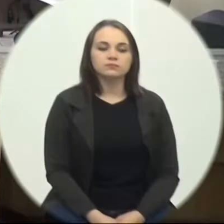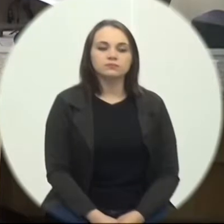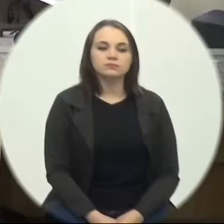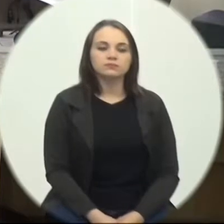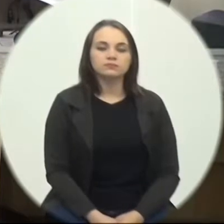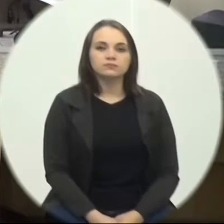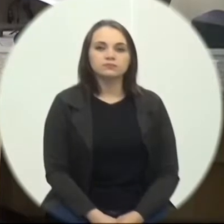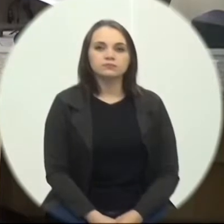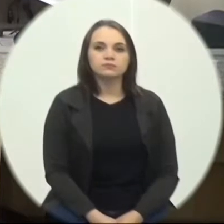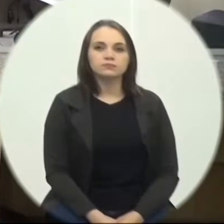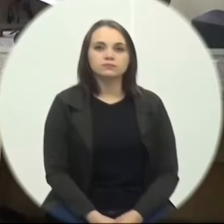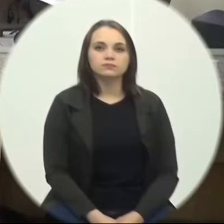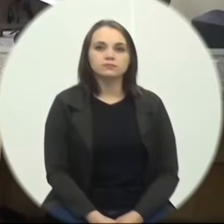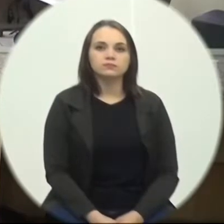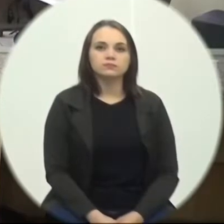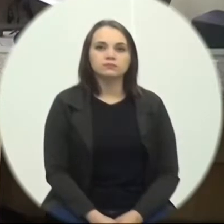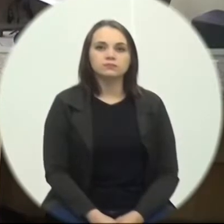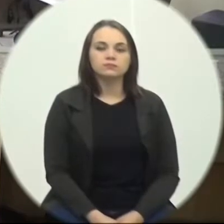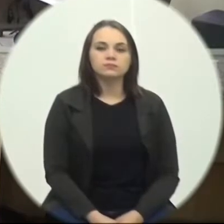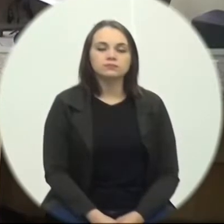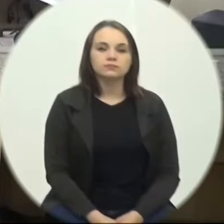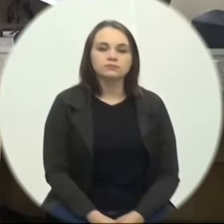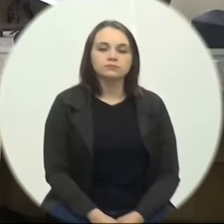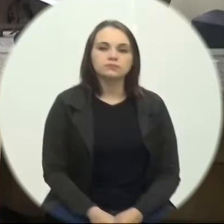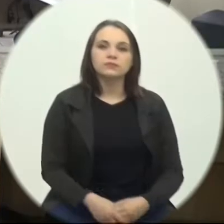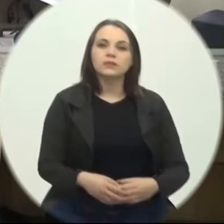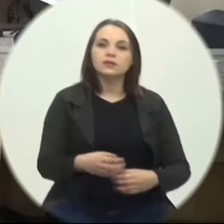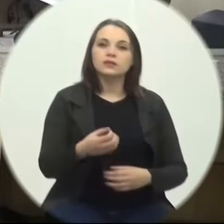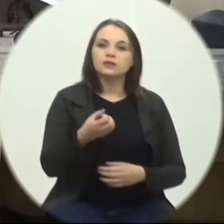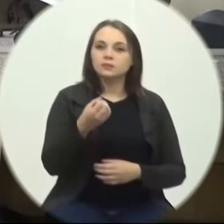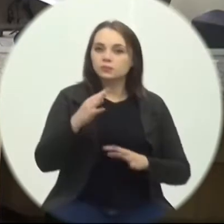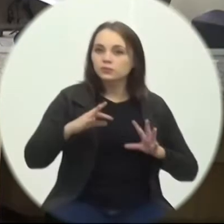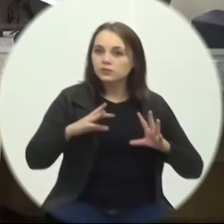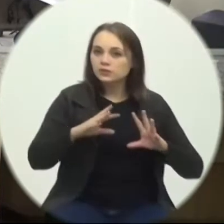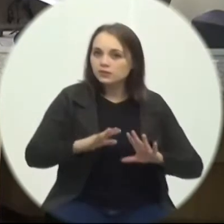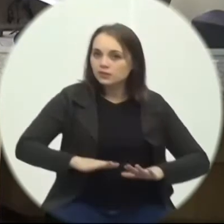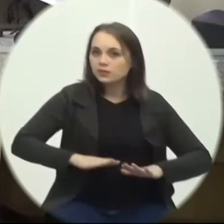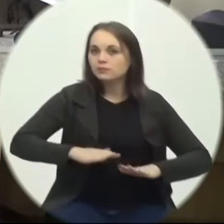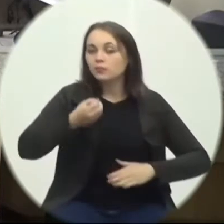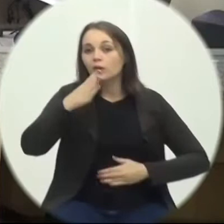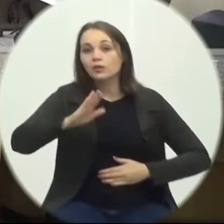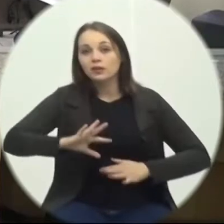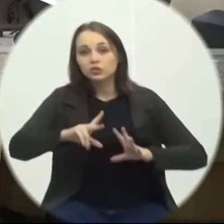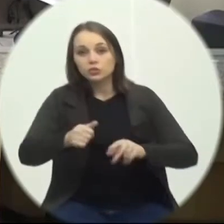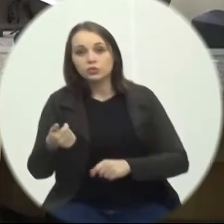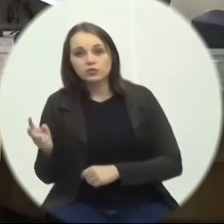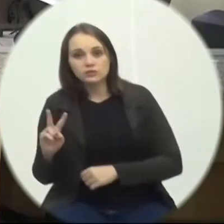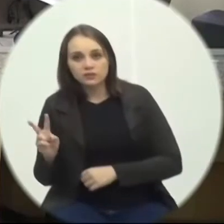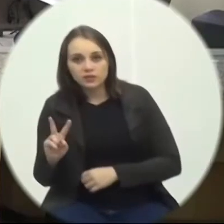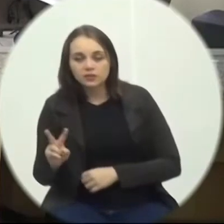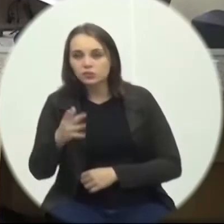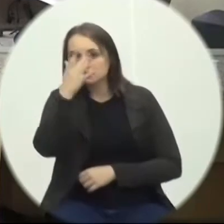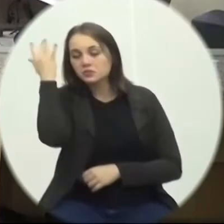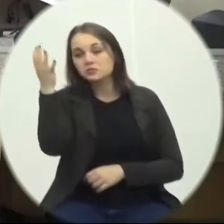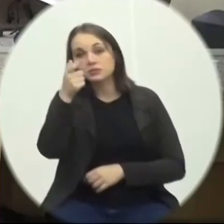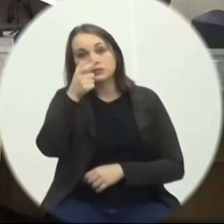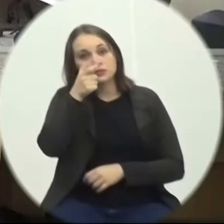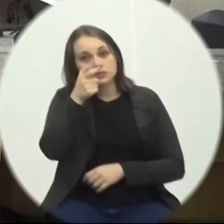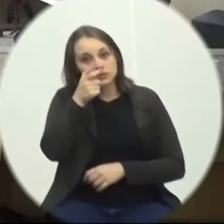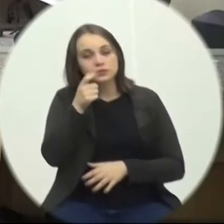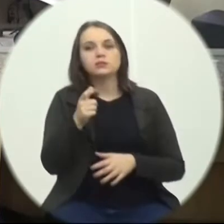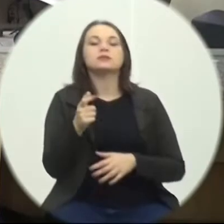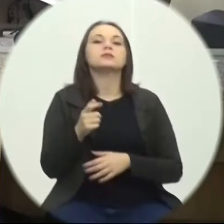Quero cumprimentar Sr. Presidente Srs. Vereadores Vereadores A todos que nos assistem